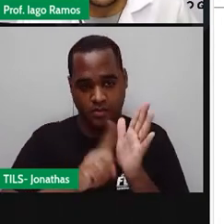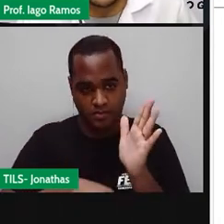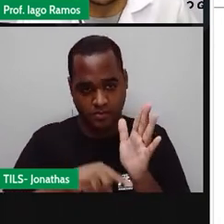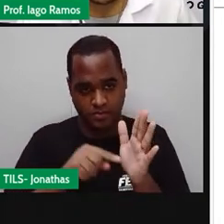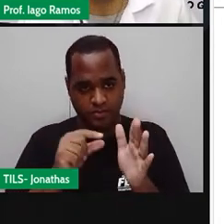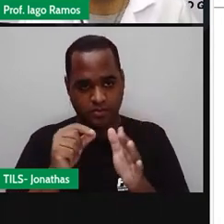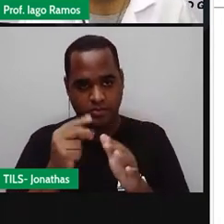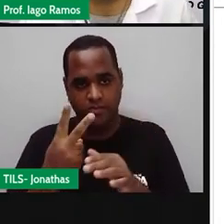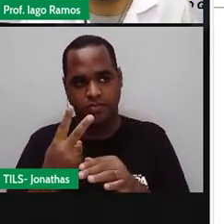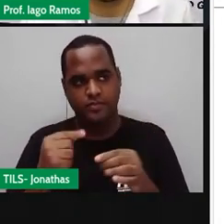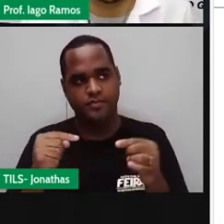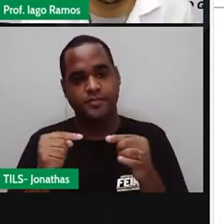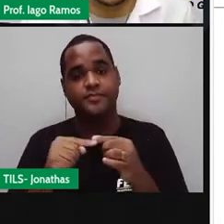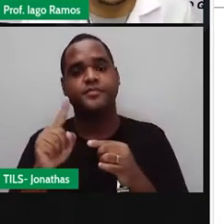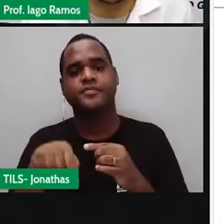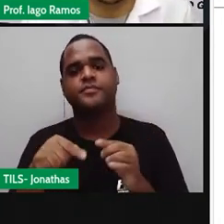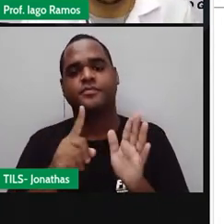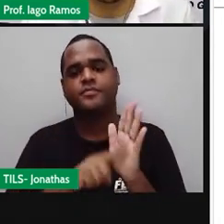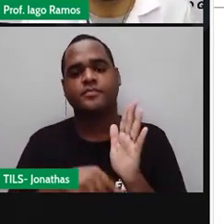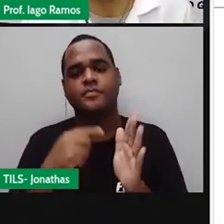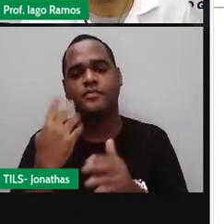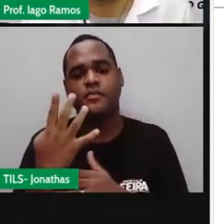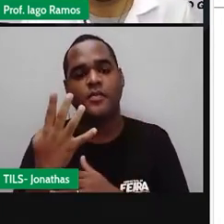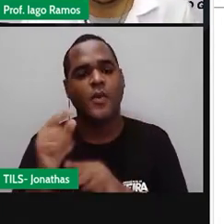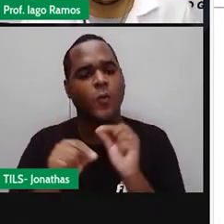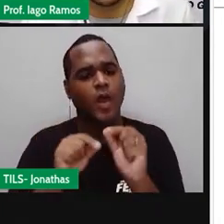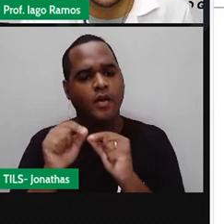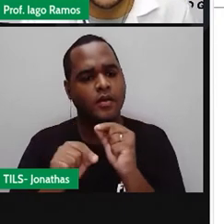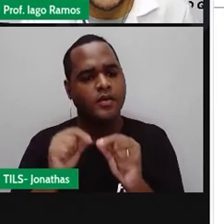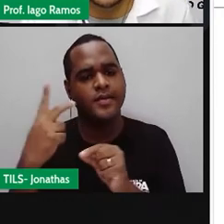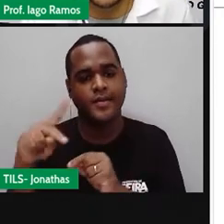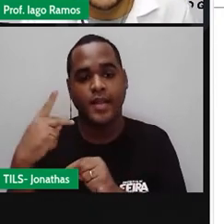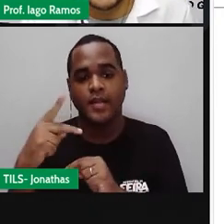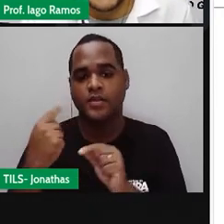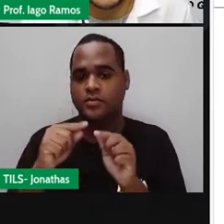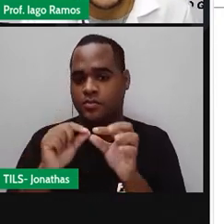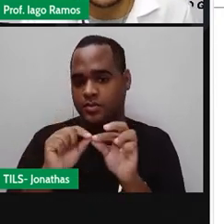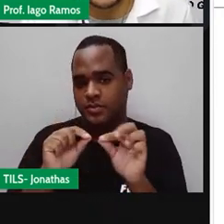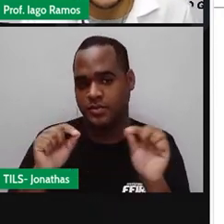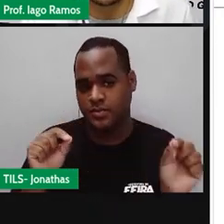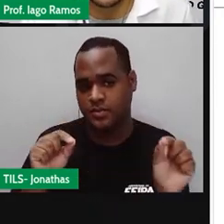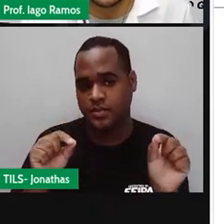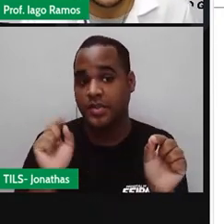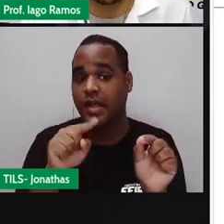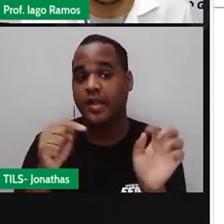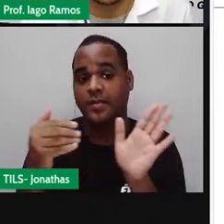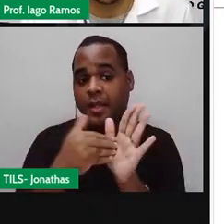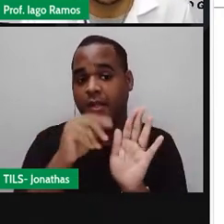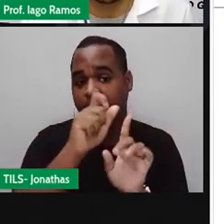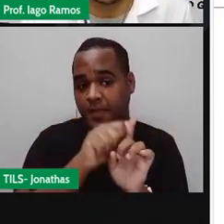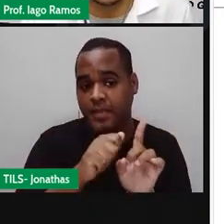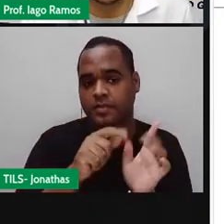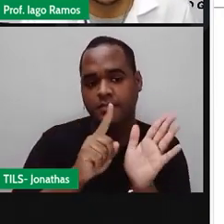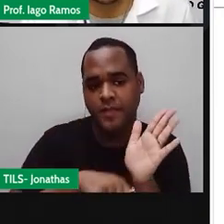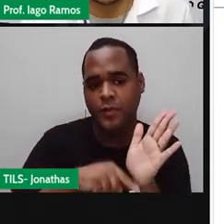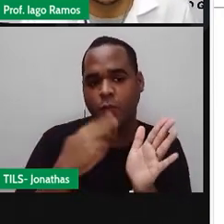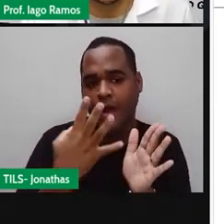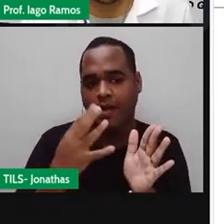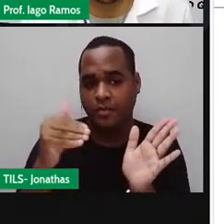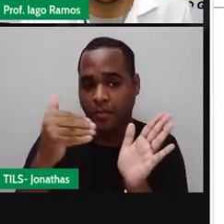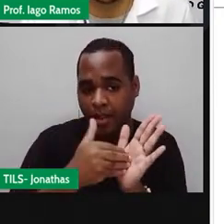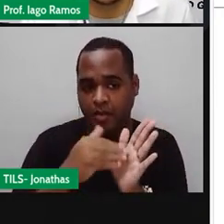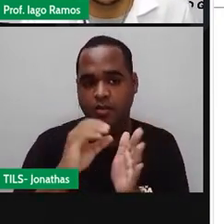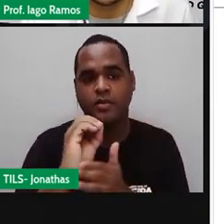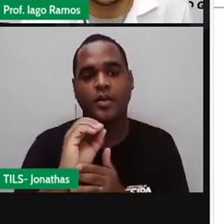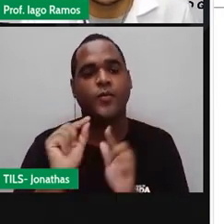O valor absoluto de menos 4. Então, qual é a distância de menos 4 até o zero? Aí, você conta a quantidade de casinhas.